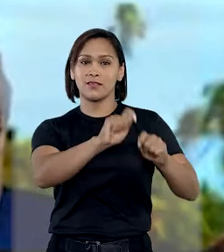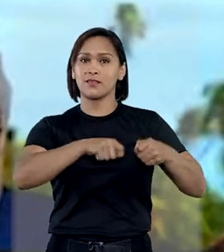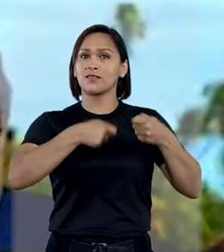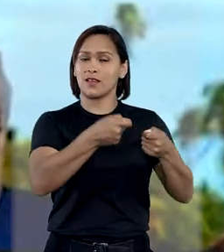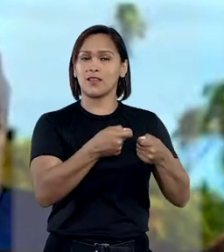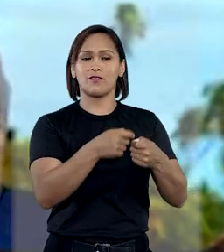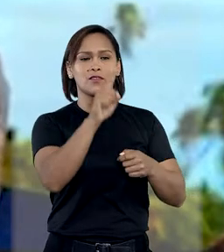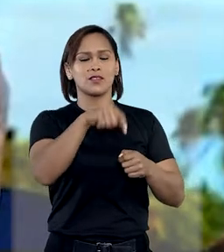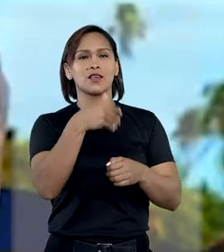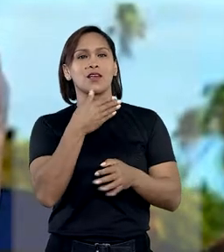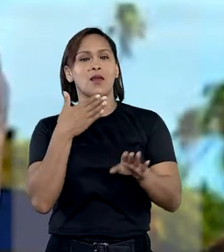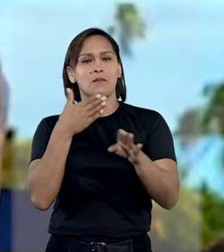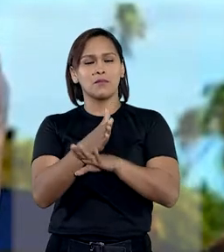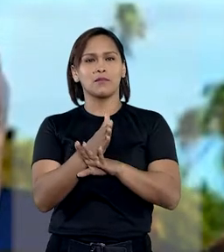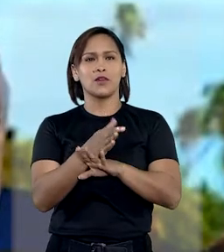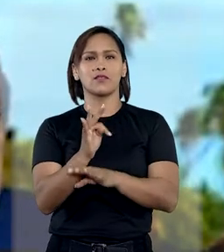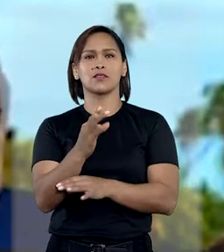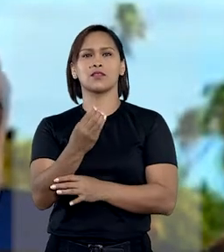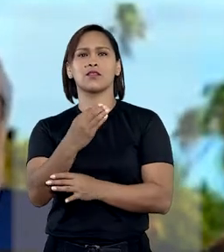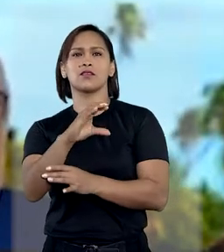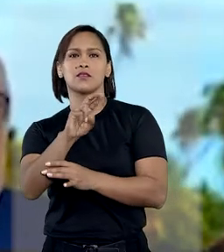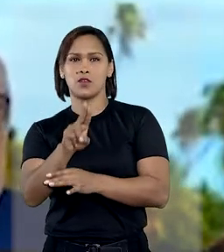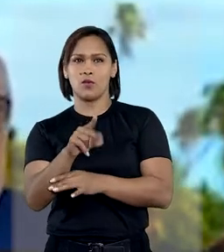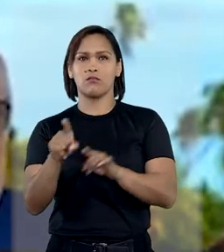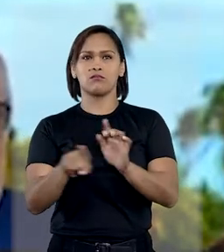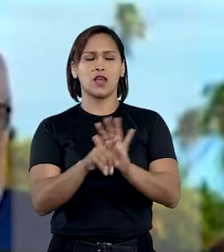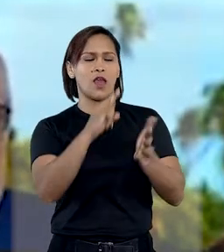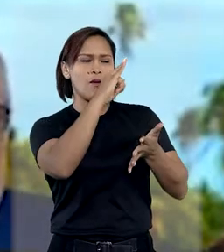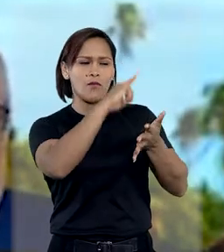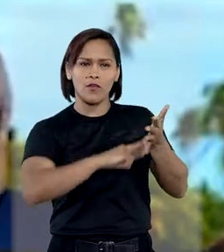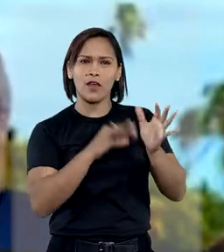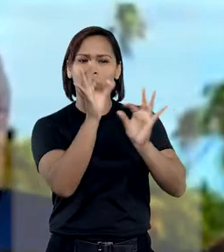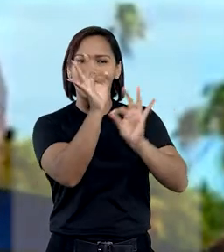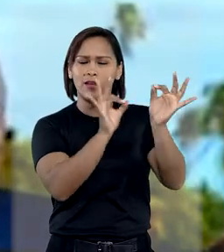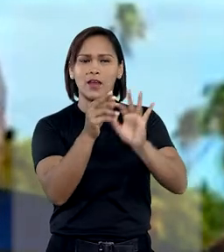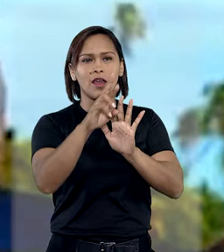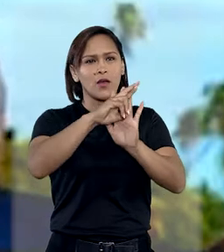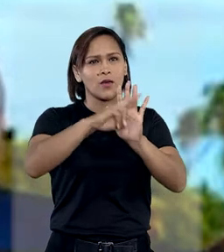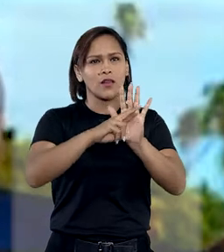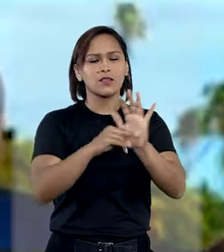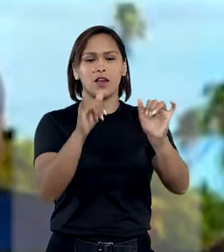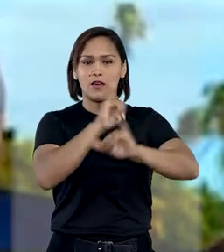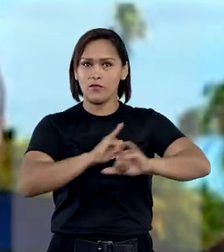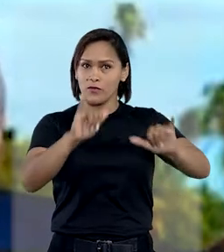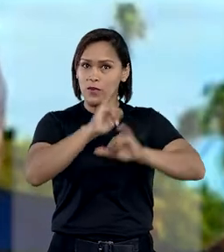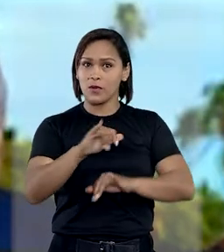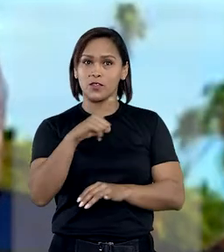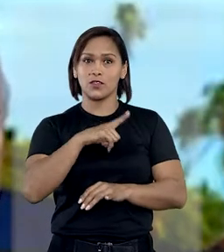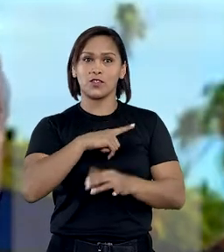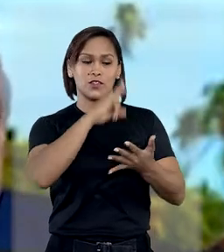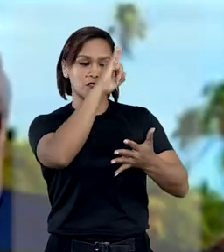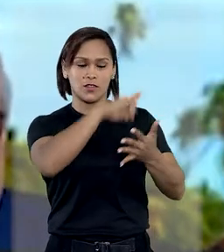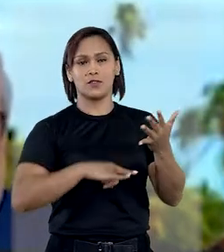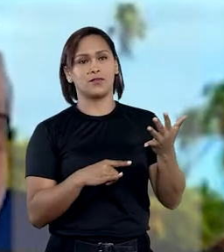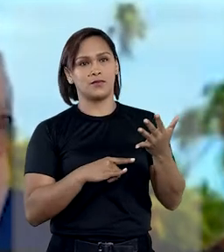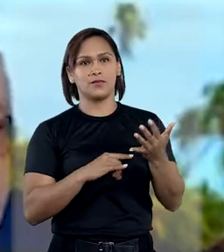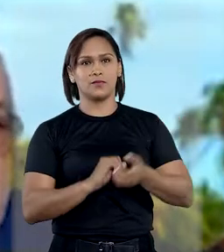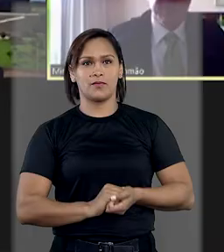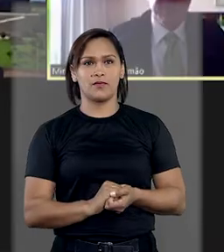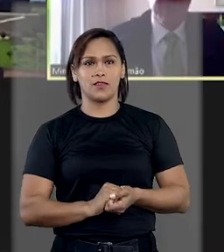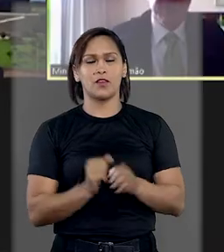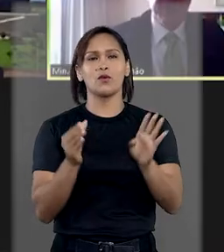da defesa, segundo a qual a aprovação das contas do Estado atestaria a regularidade das informações prestadas na